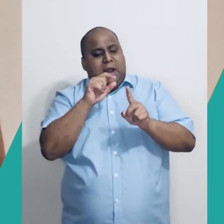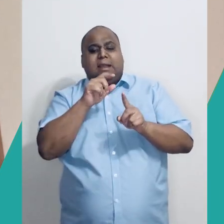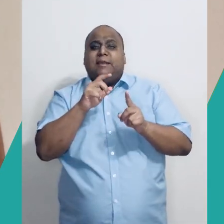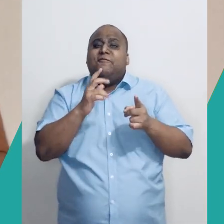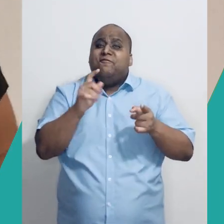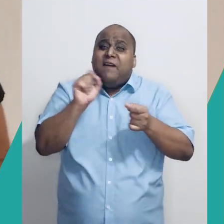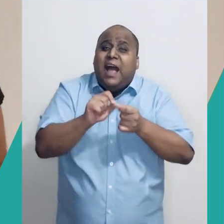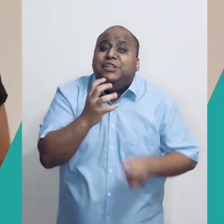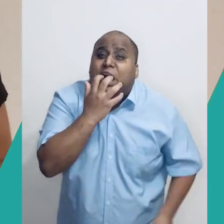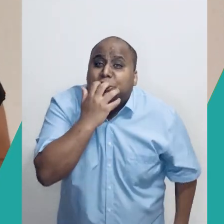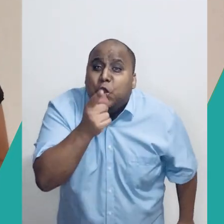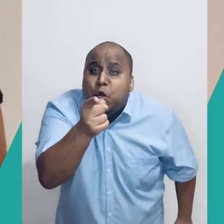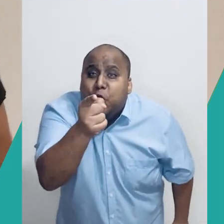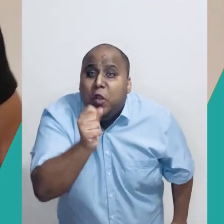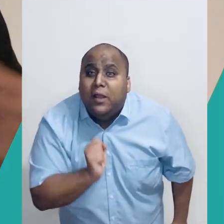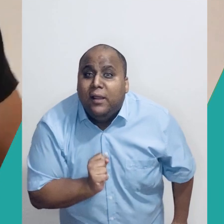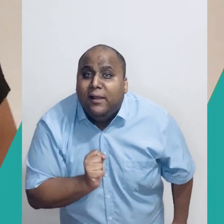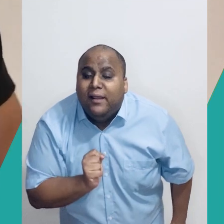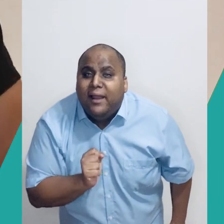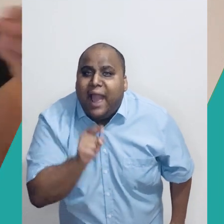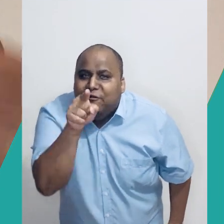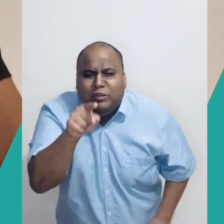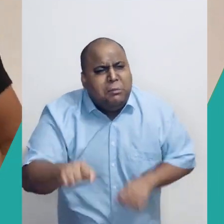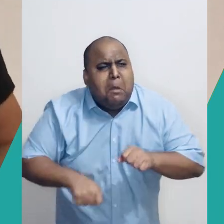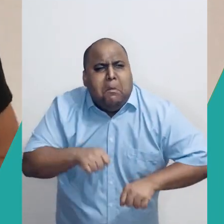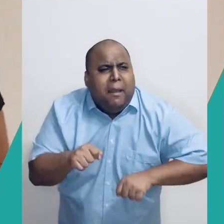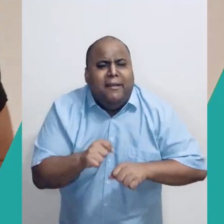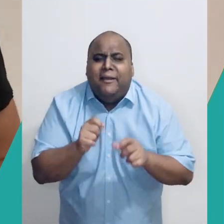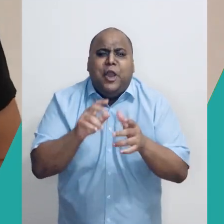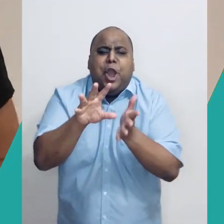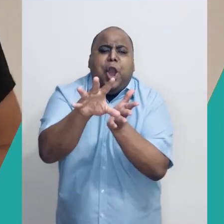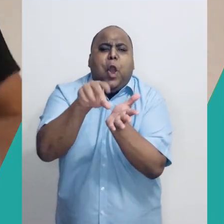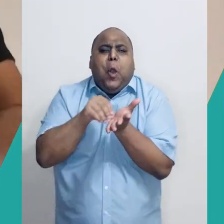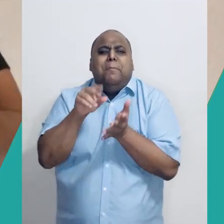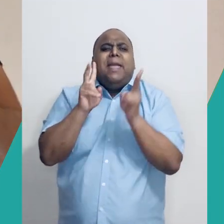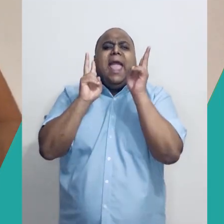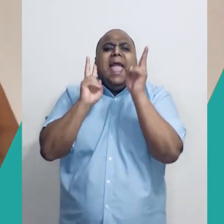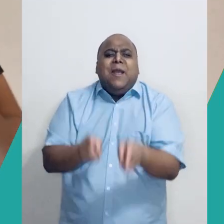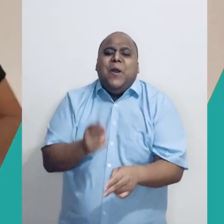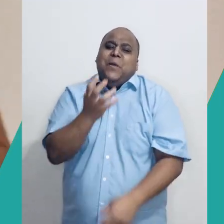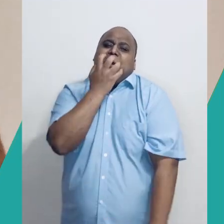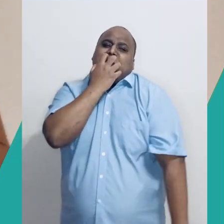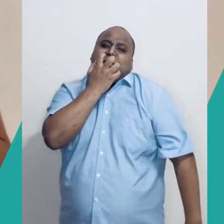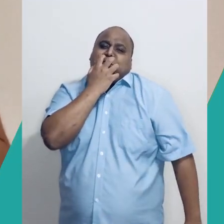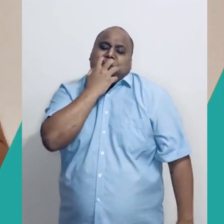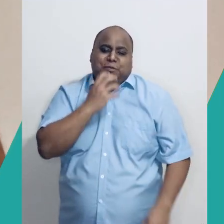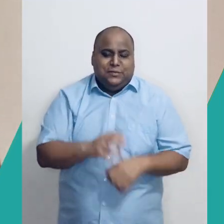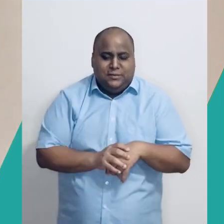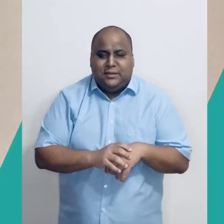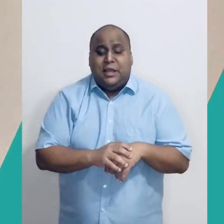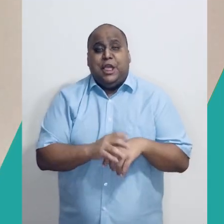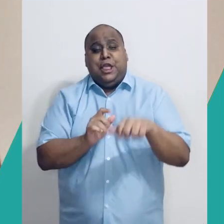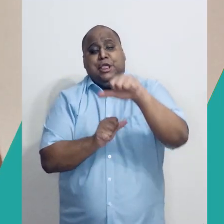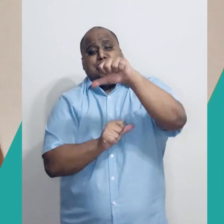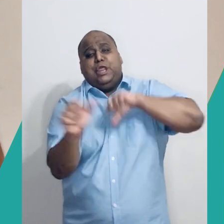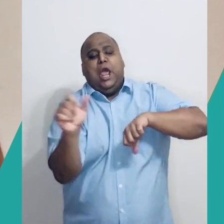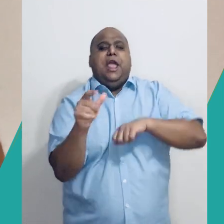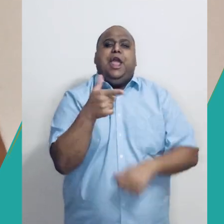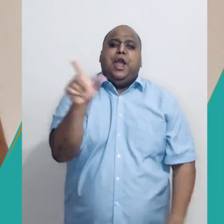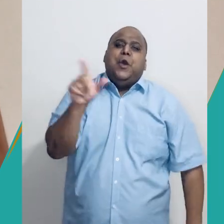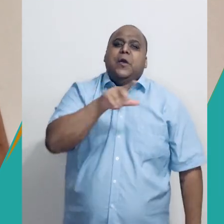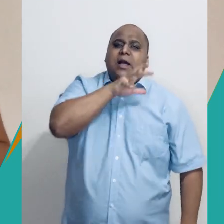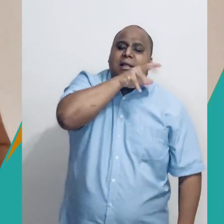cachorros no espaço de atuação, até que eu troque por outro animal. Passarinho! E as pessoas podem